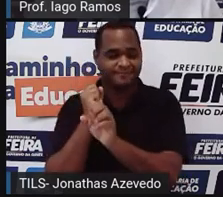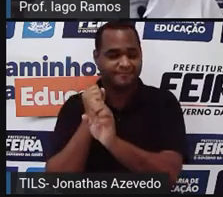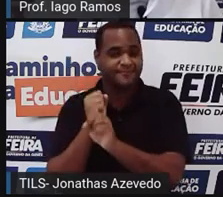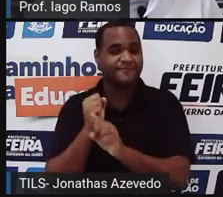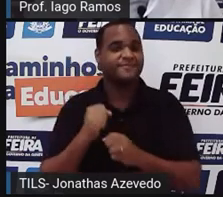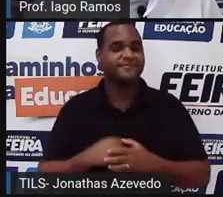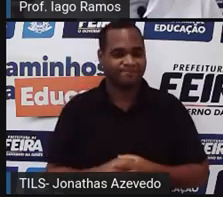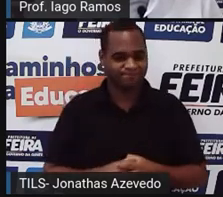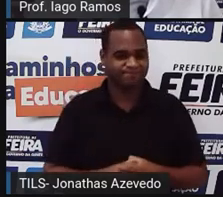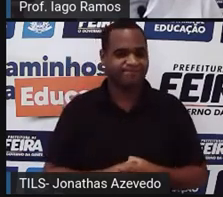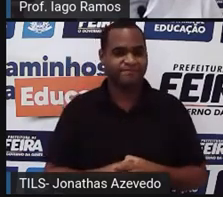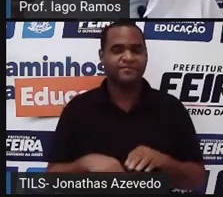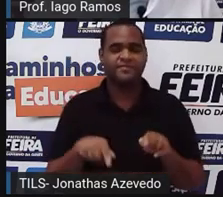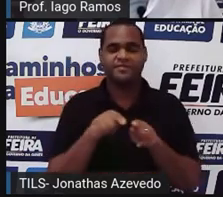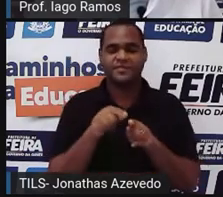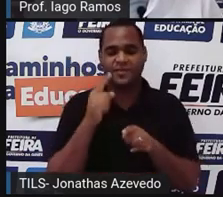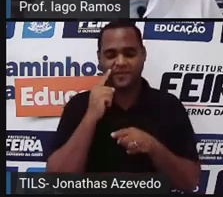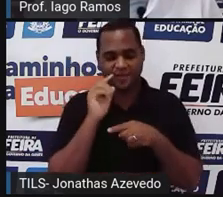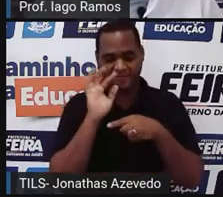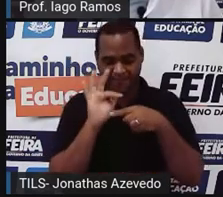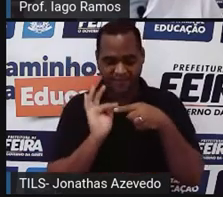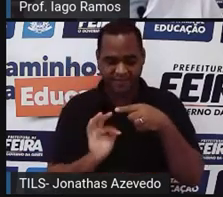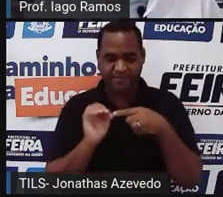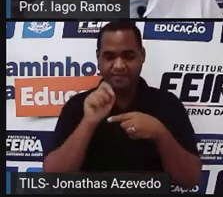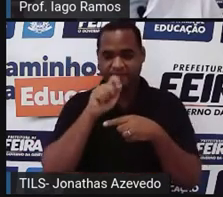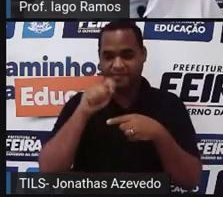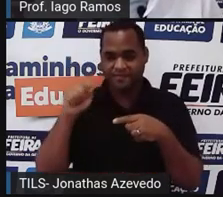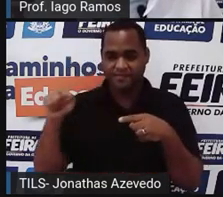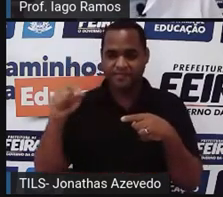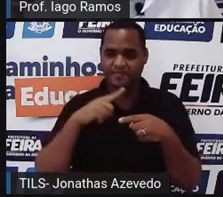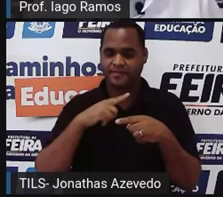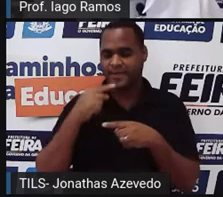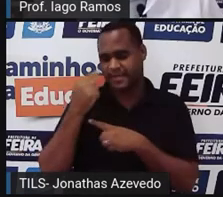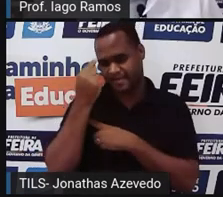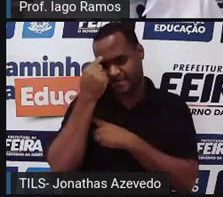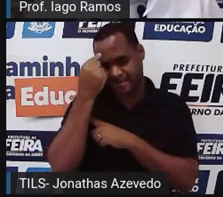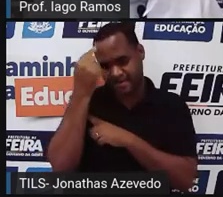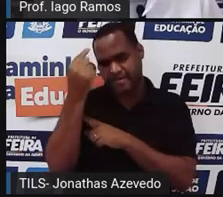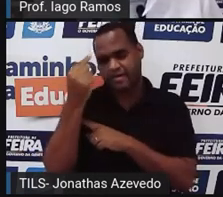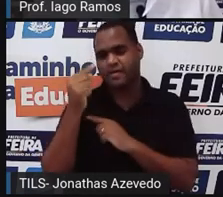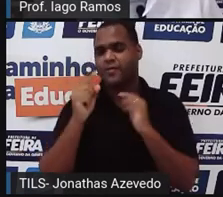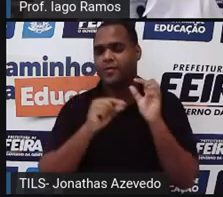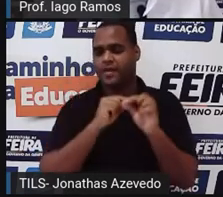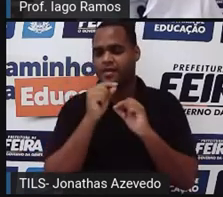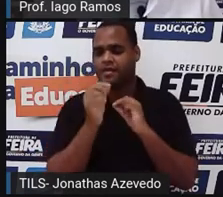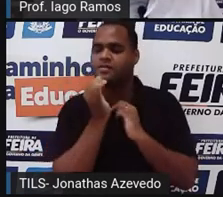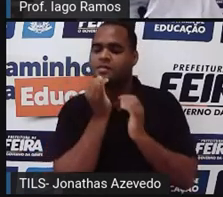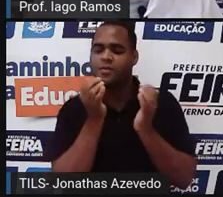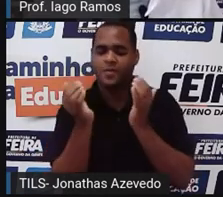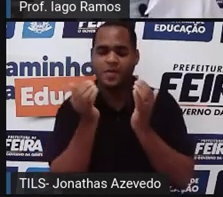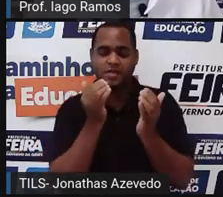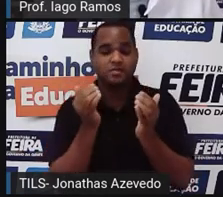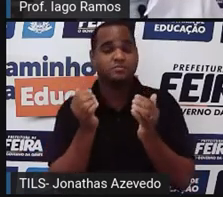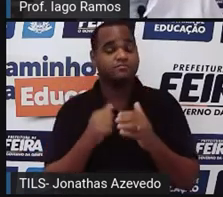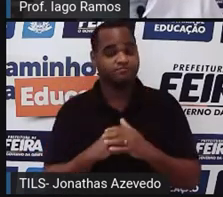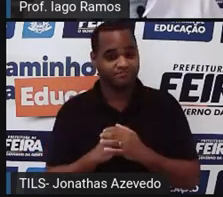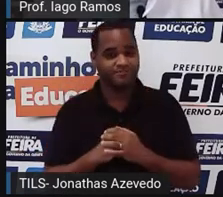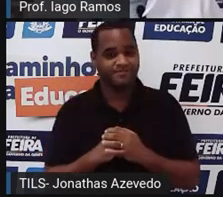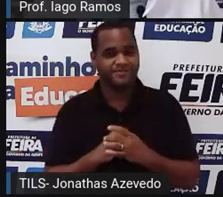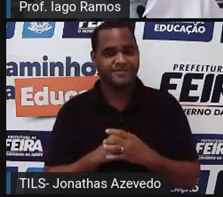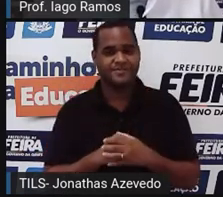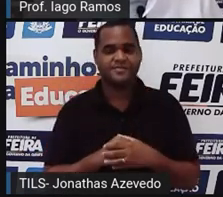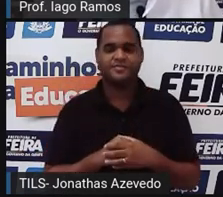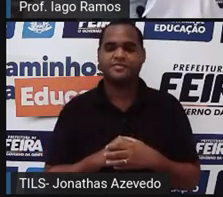Então, quando a gente escreve essa fração, que dá uma ideia de comparação, tá?